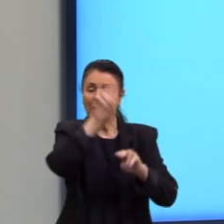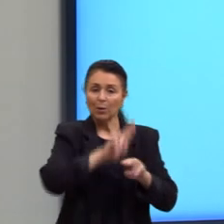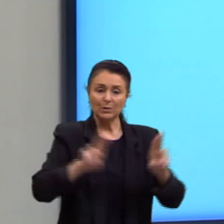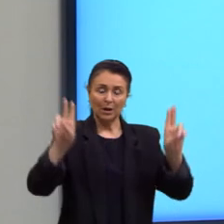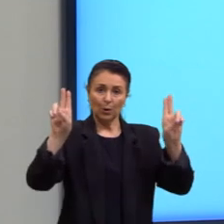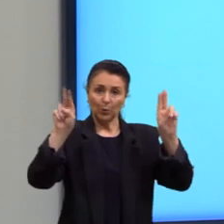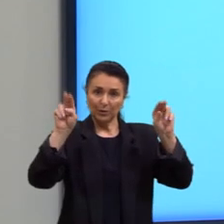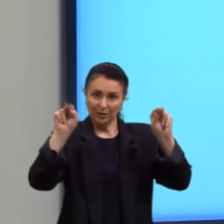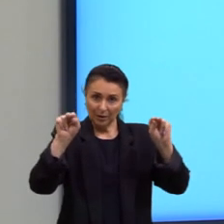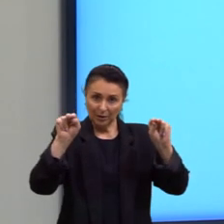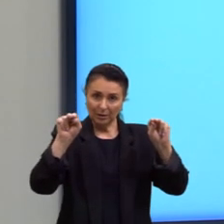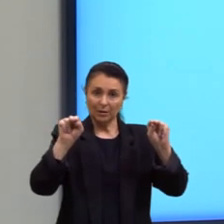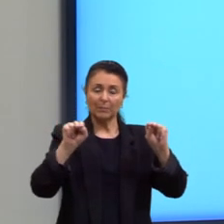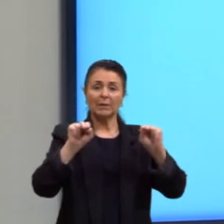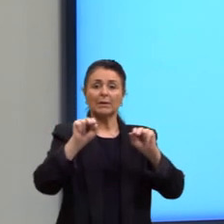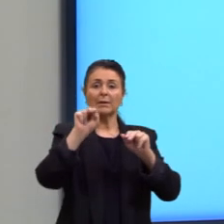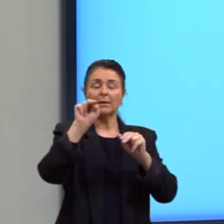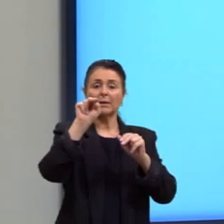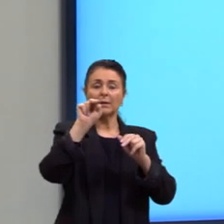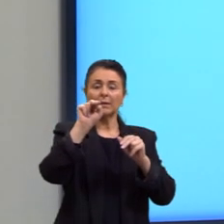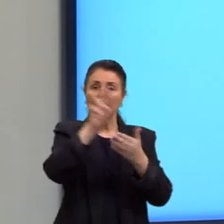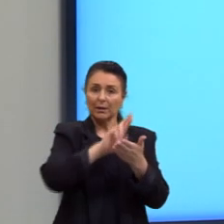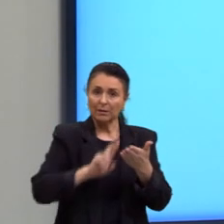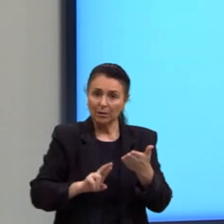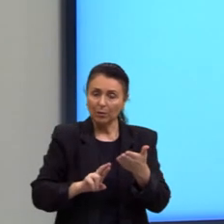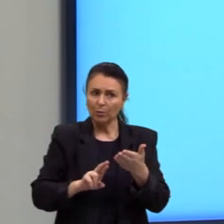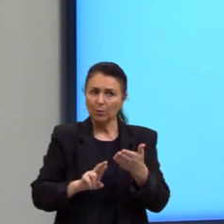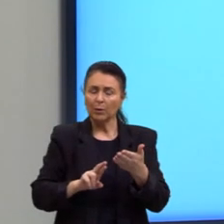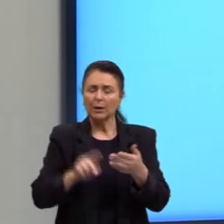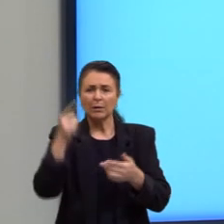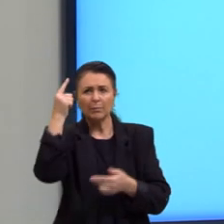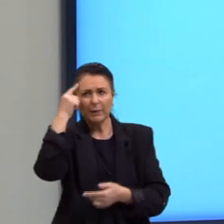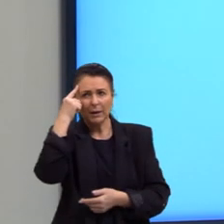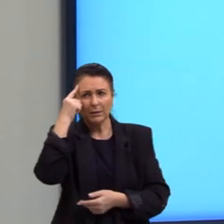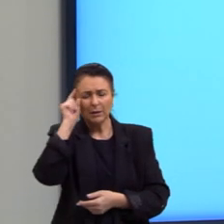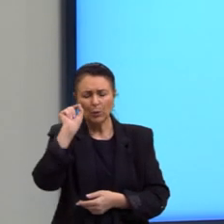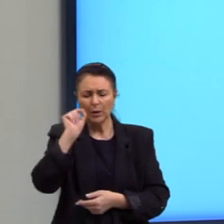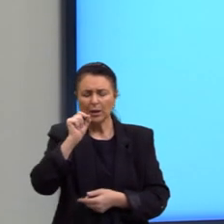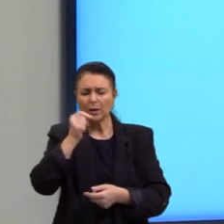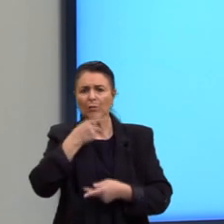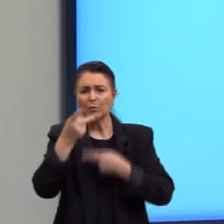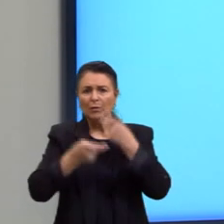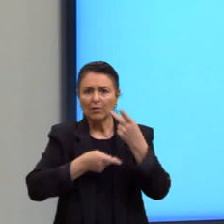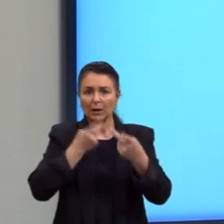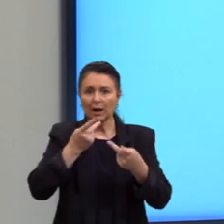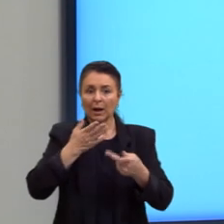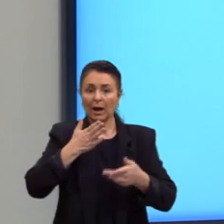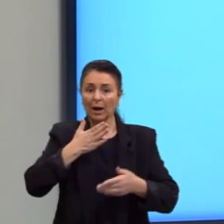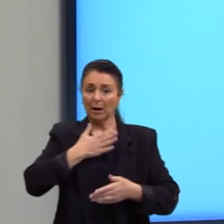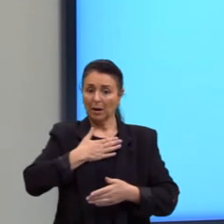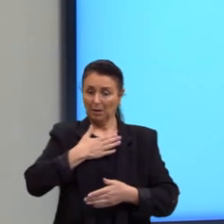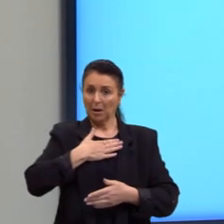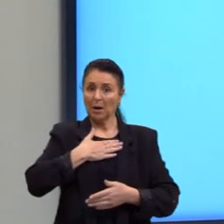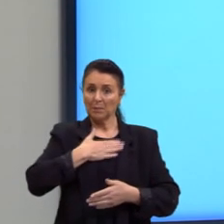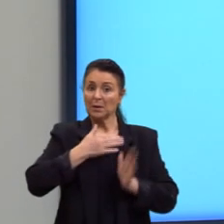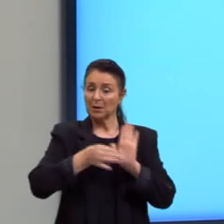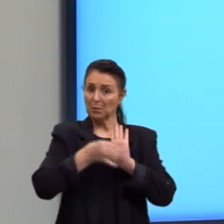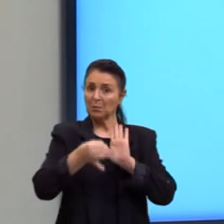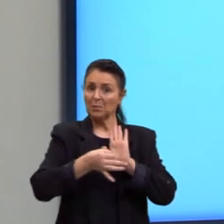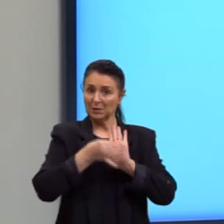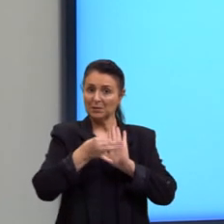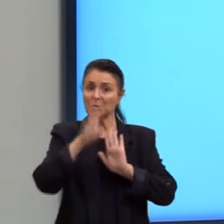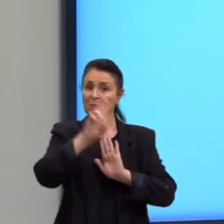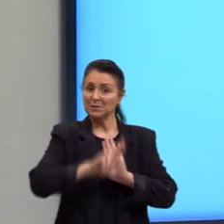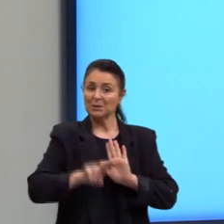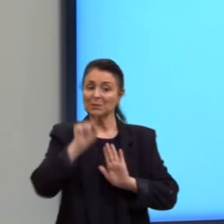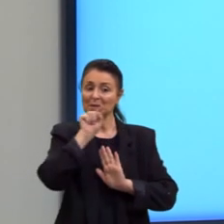faz um recorte nesse tema da redação, o que eu vou falar sobre esse tema? como vai ser o meu posicionamento em relação a essa temática?